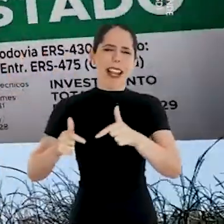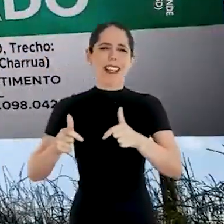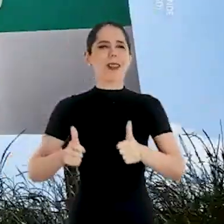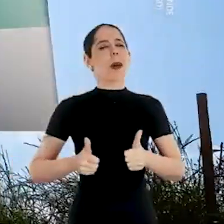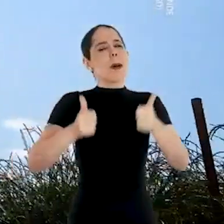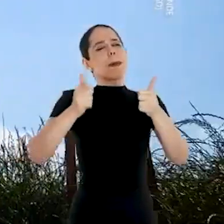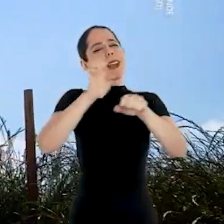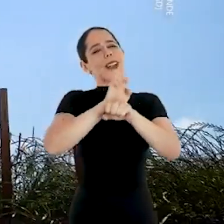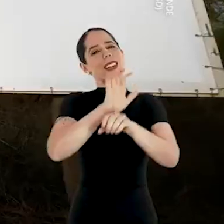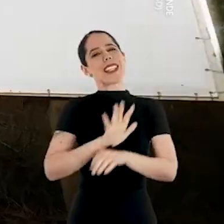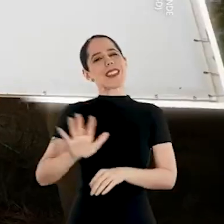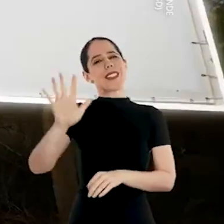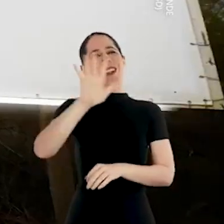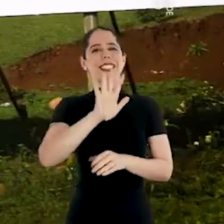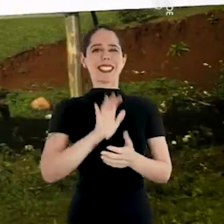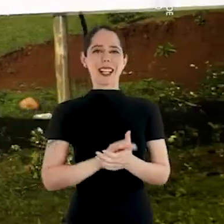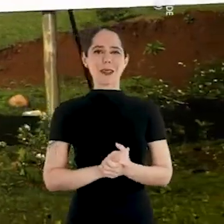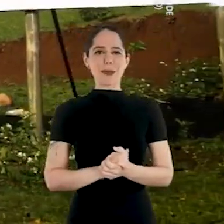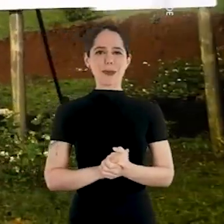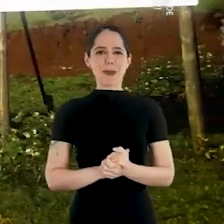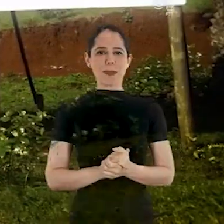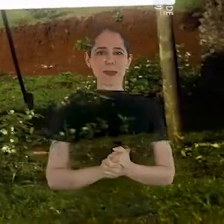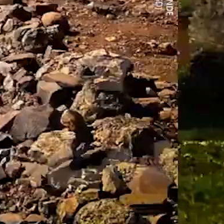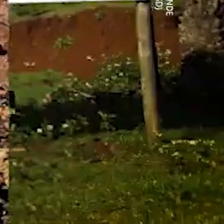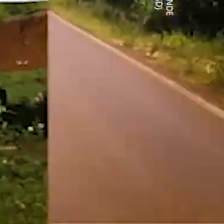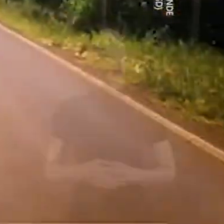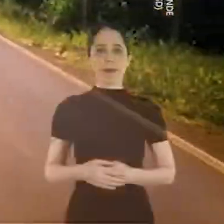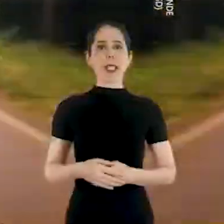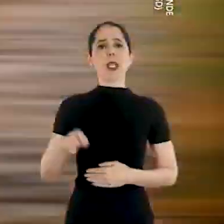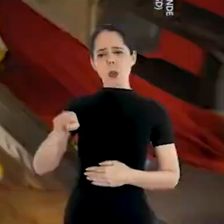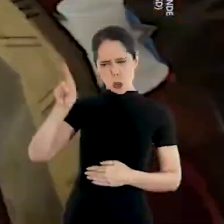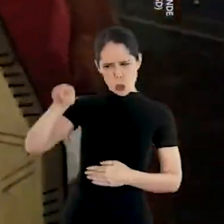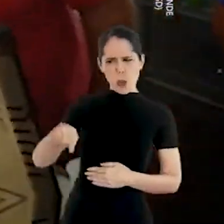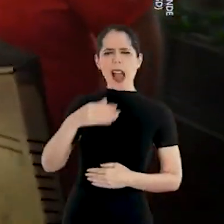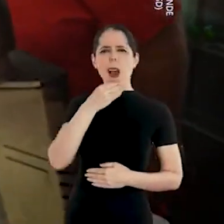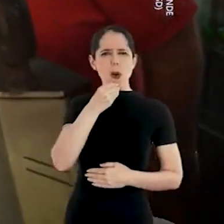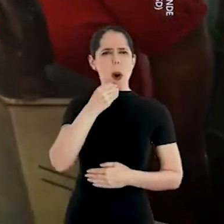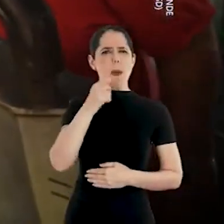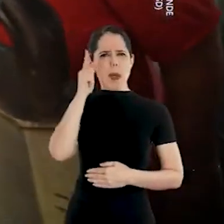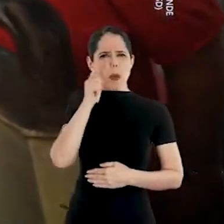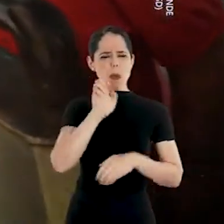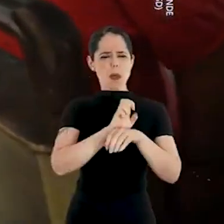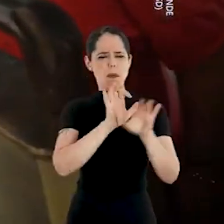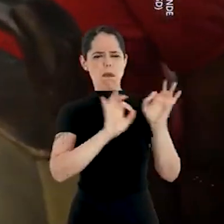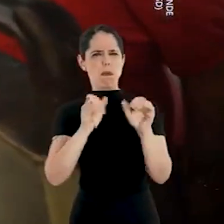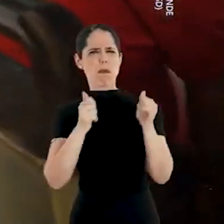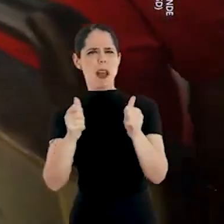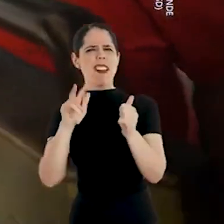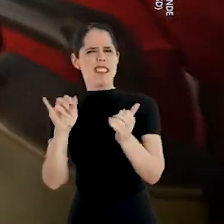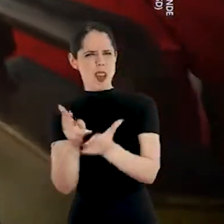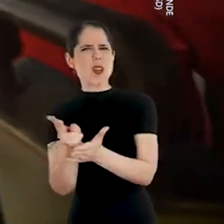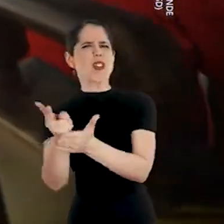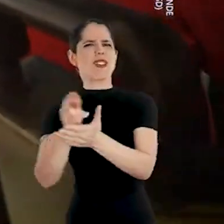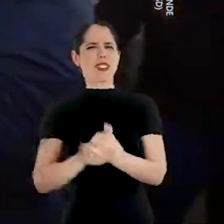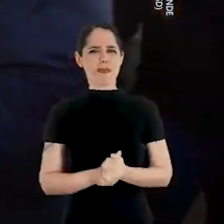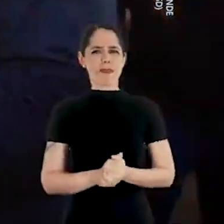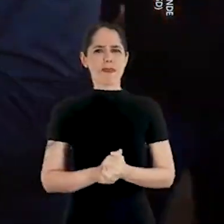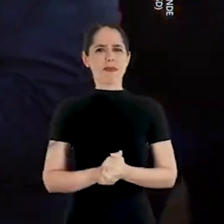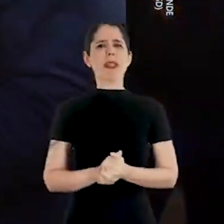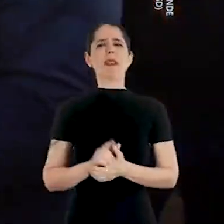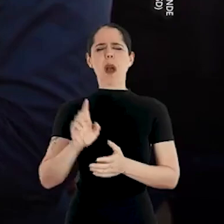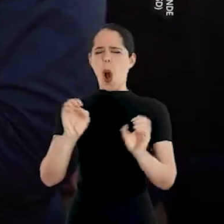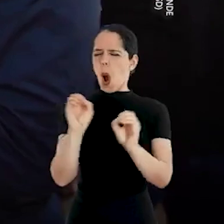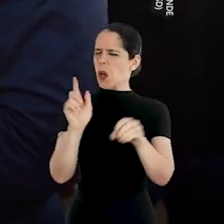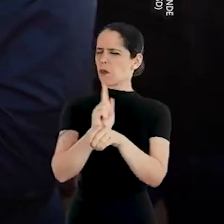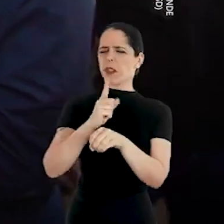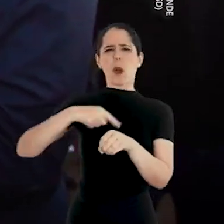É o governo trabalhando, melhorando o nosso estado. O cara que botou o estado no eixo vai continuar colocando com essa